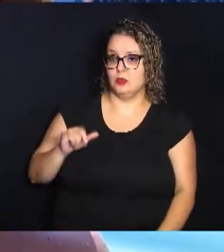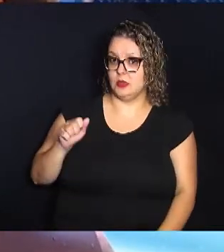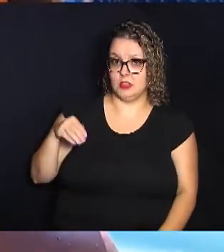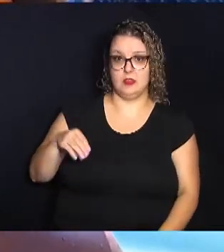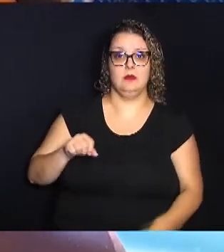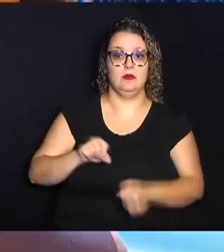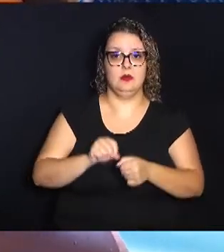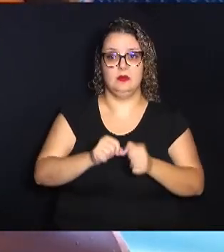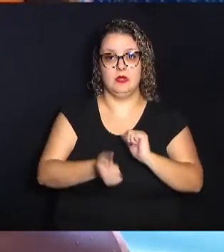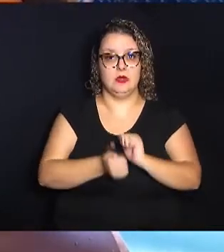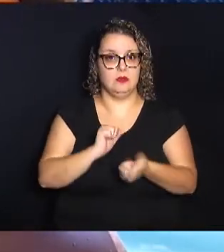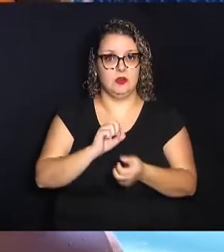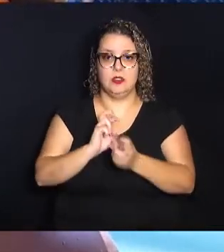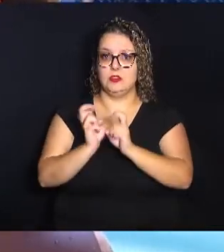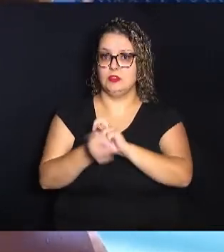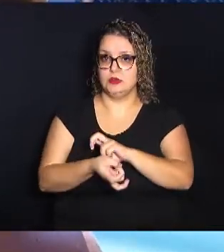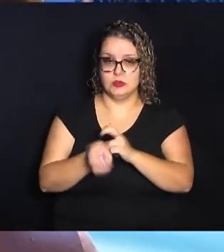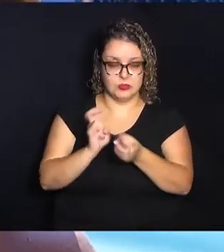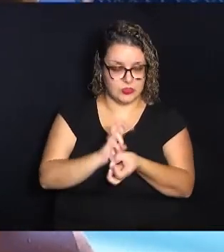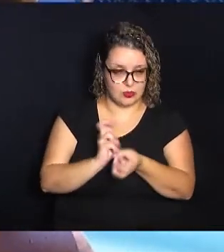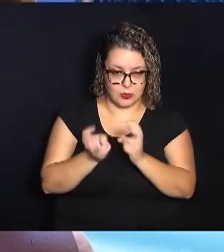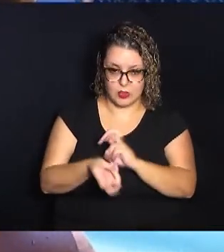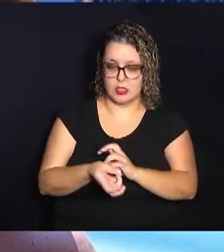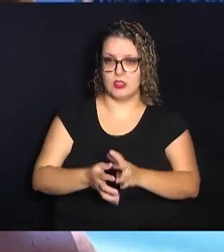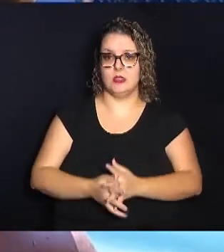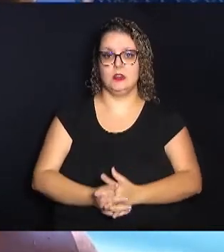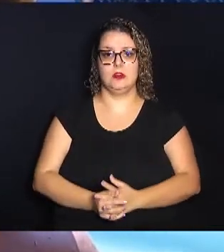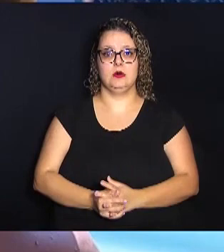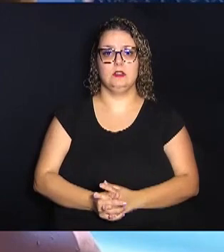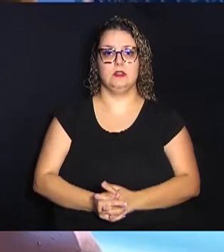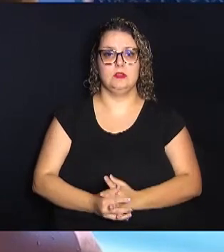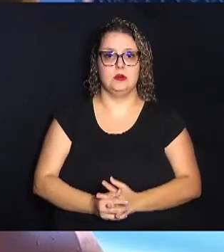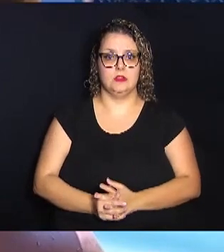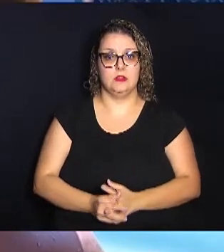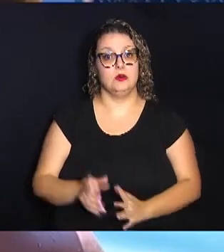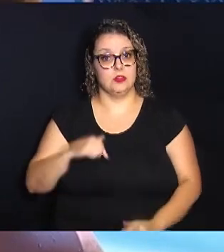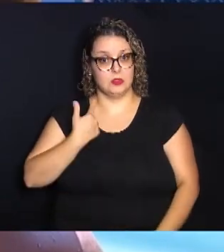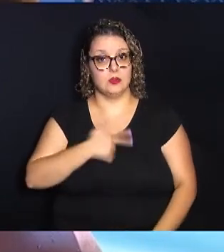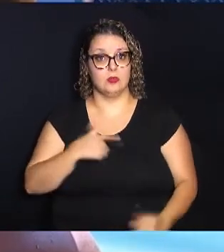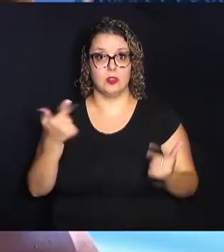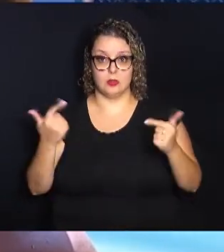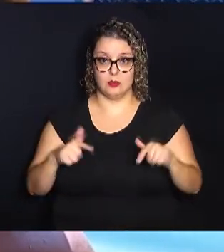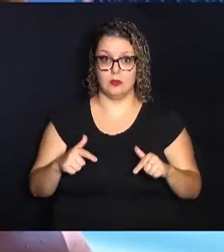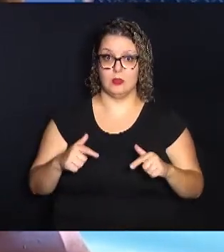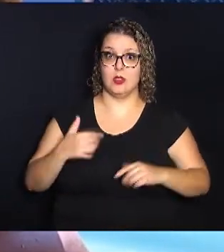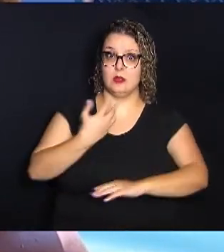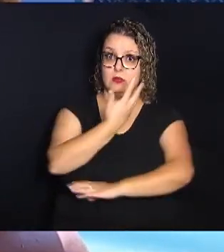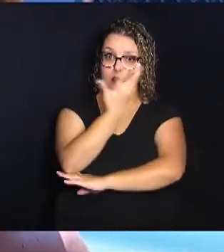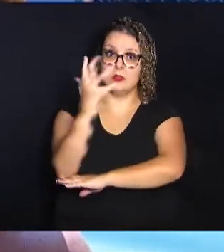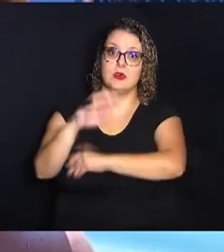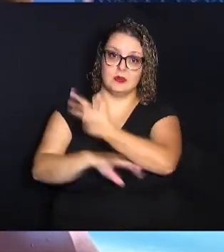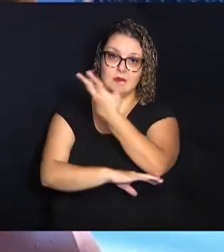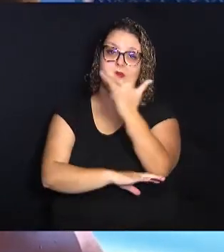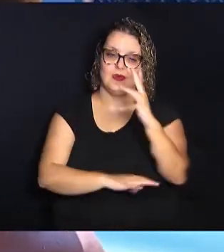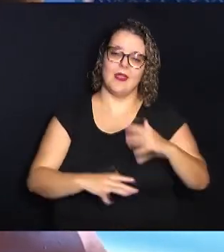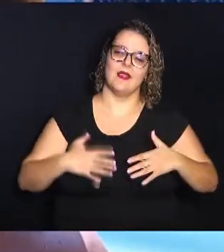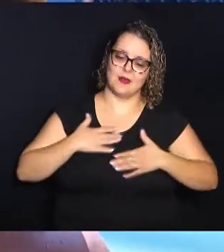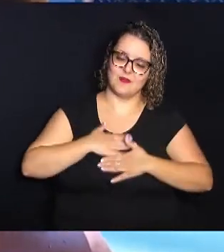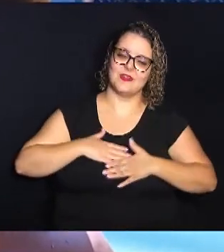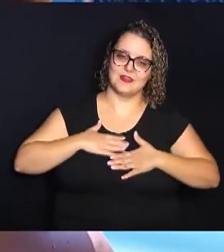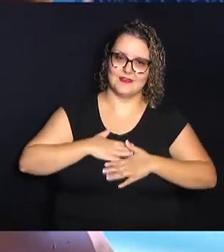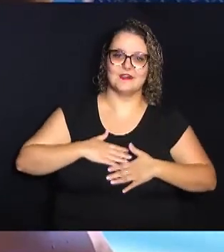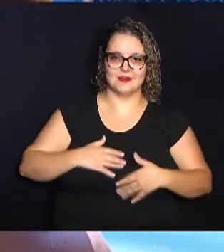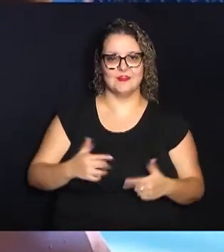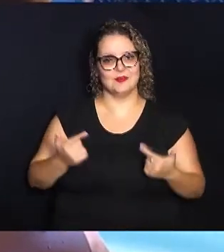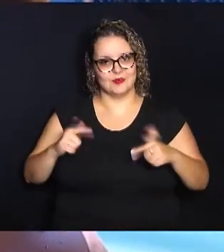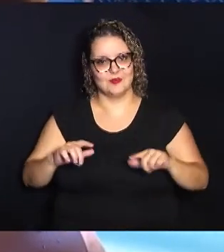futebol aqui, capoeira. E a gente consegue... O ambiente você vê que é bem arborizado e tal. Então, é lugar gostoso de